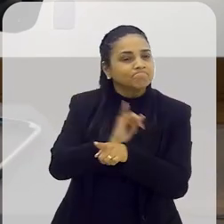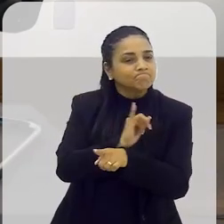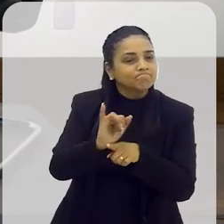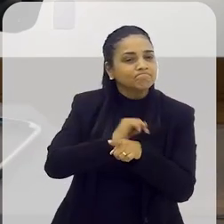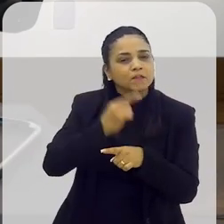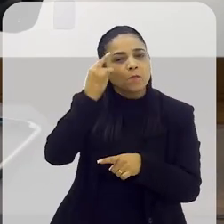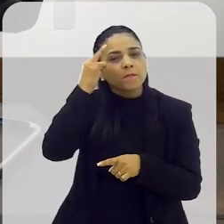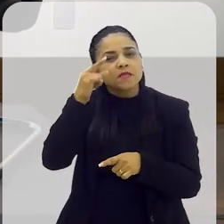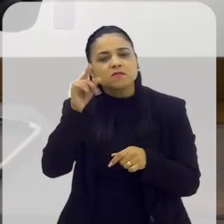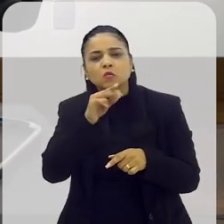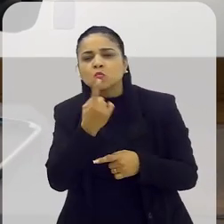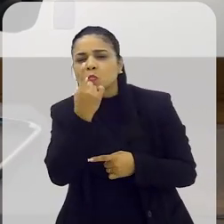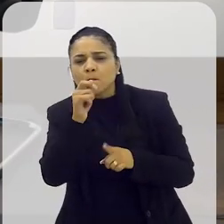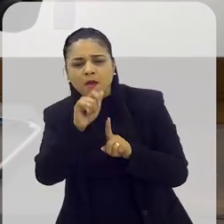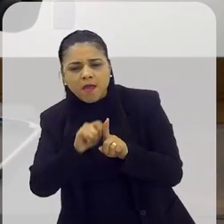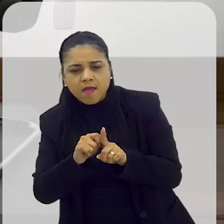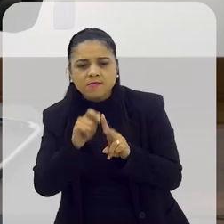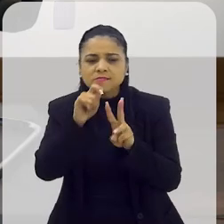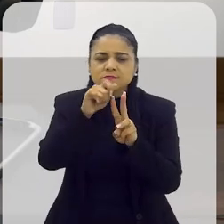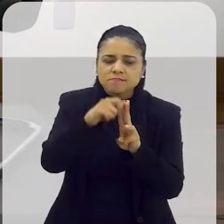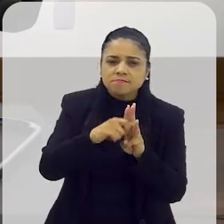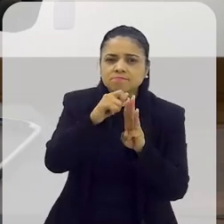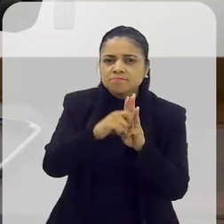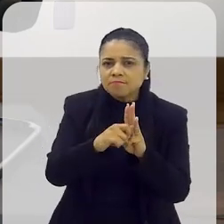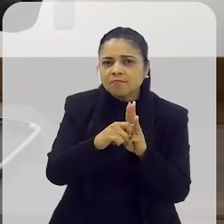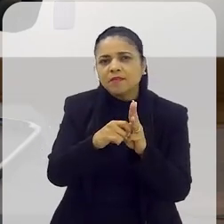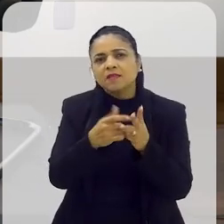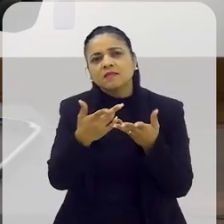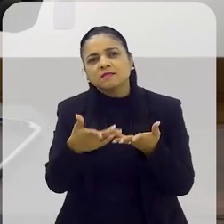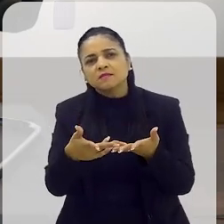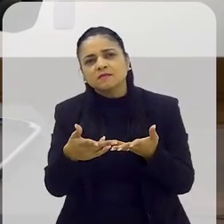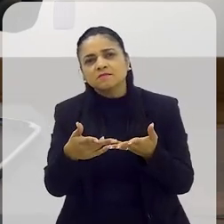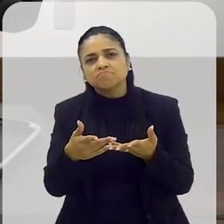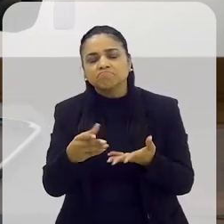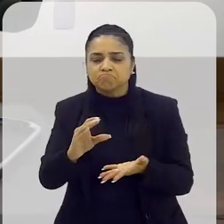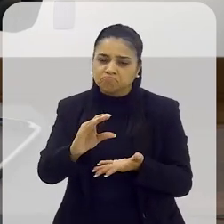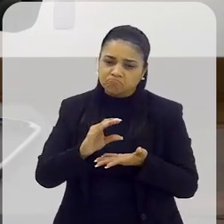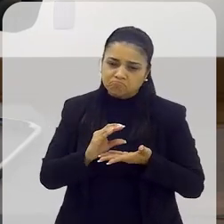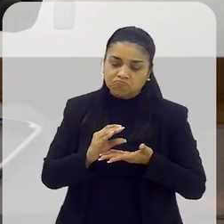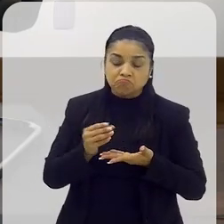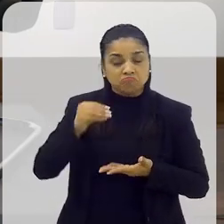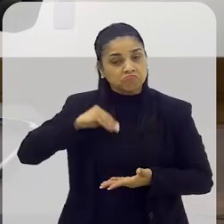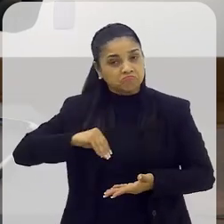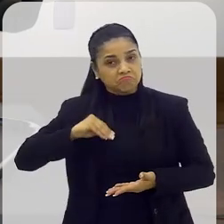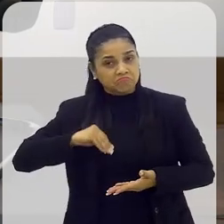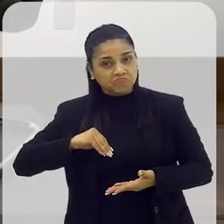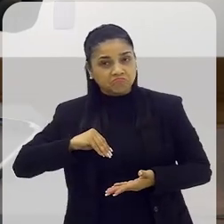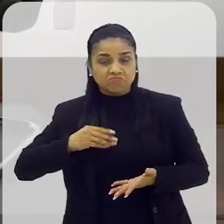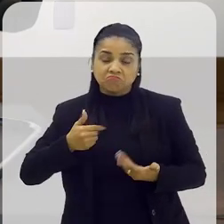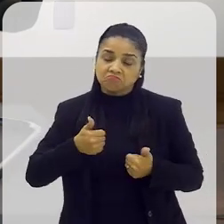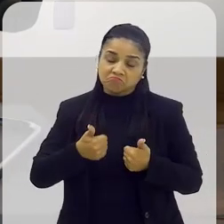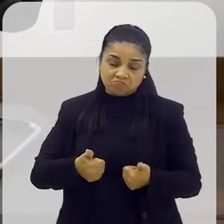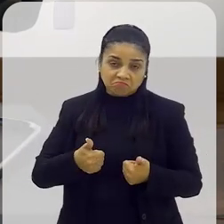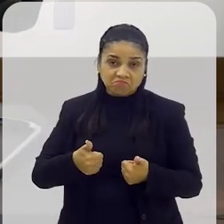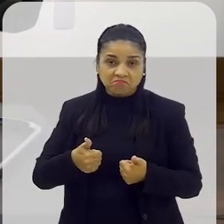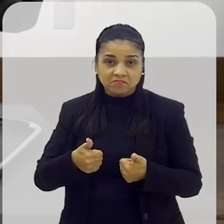como faz. A gente vai trabalhar em um mês, a gente vai trabalhar em três meses, a gente vai estar sem ganhar, a gente vai ganhar muito.